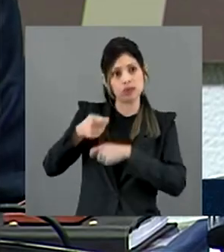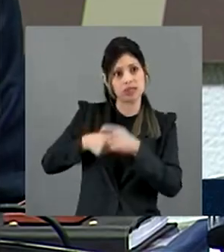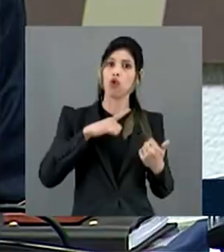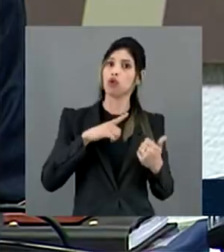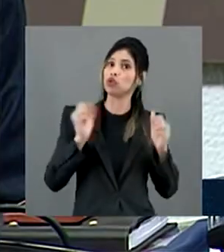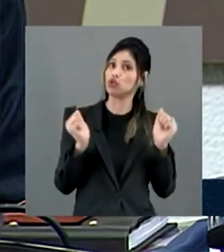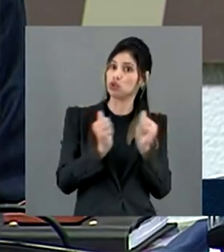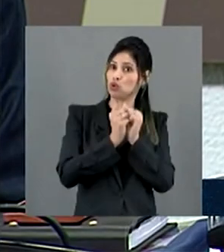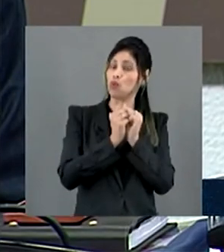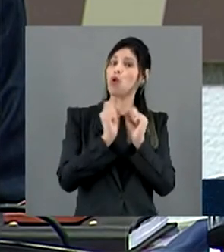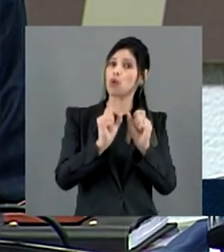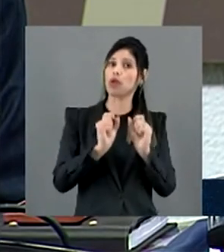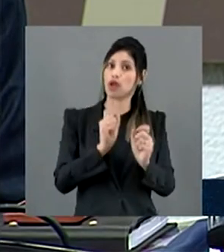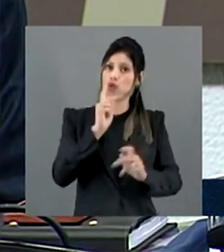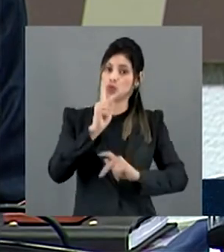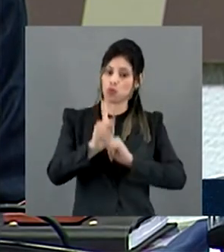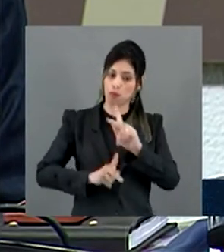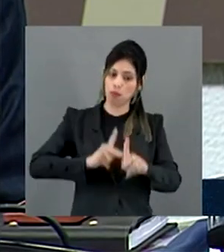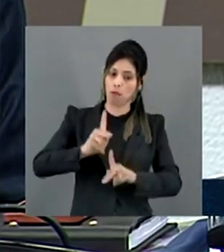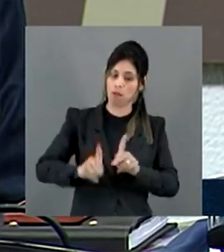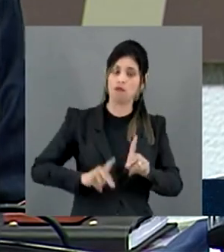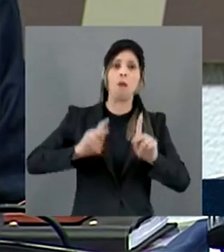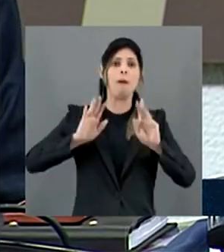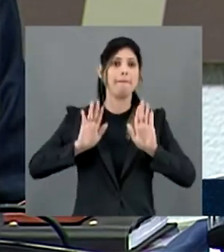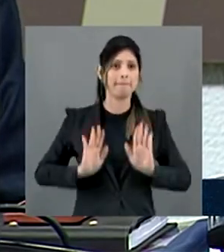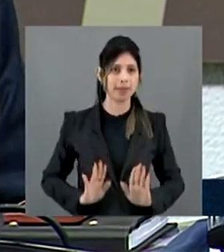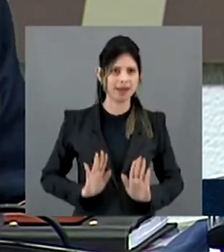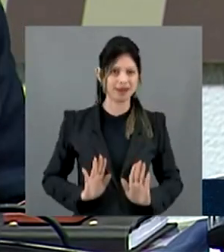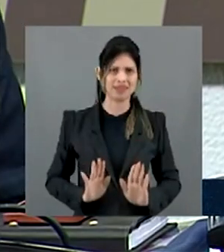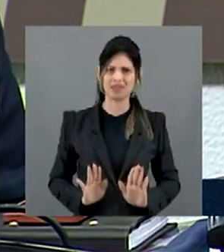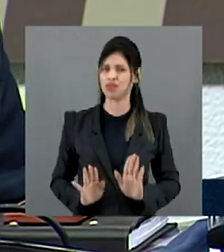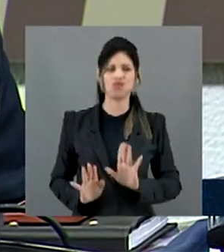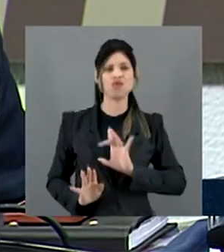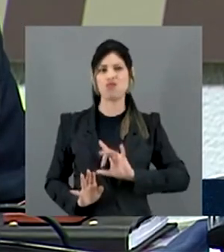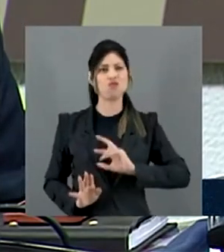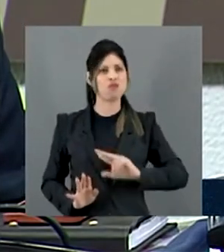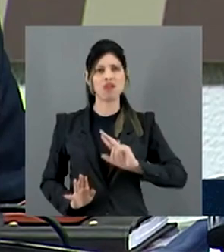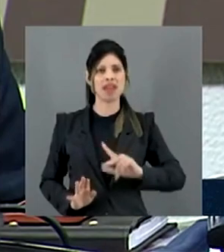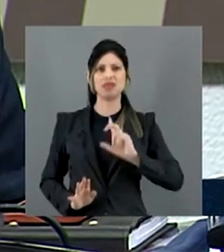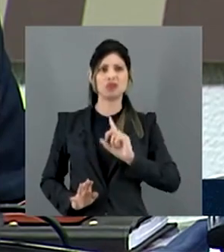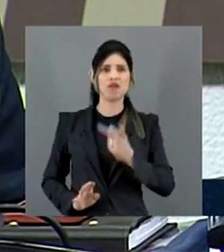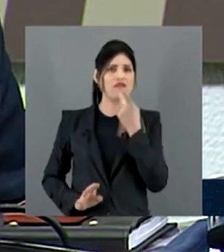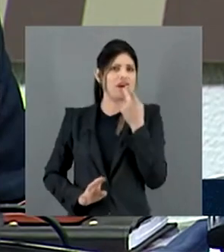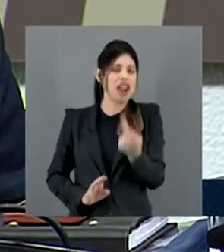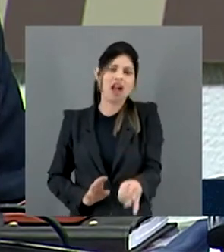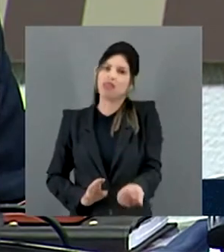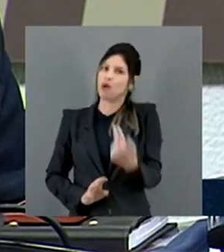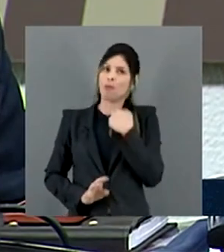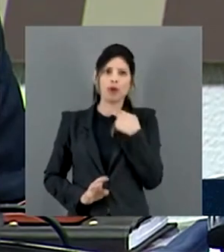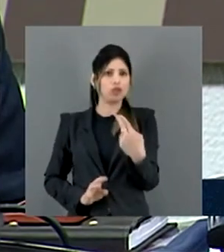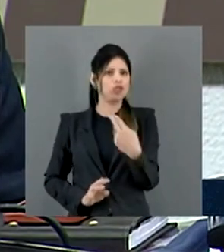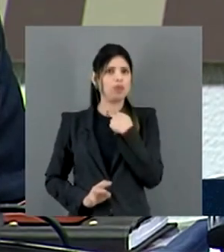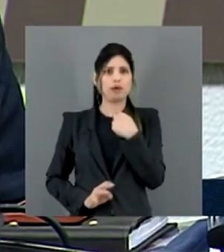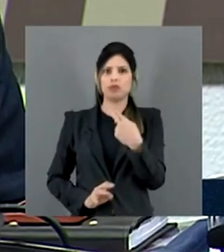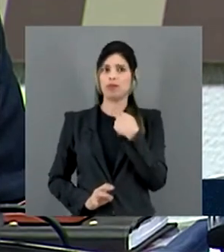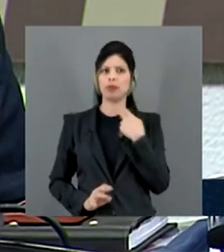geram renda. Não se trata apenas de dizer o que não pode. Estamos trabalhando para viabilizar o como pode. Obrigado. Obrigado. Obrigado. Obrigado.